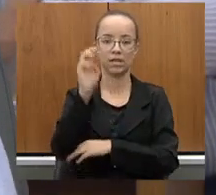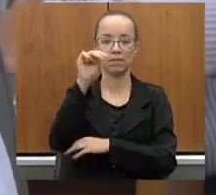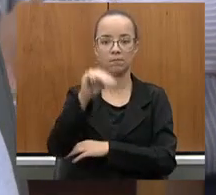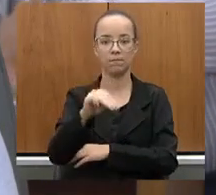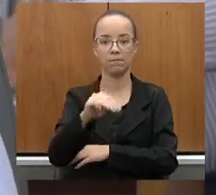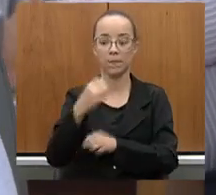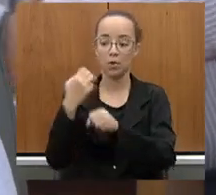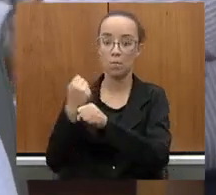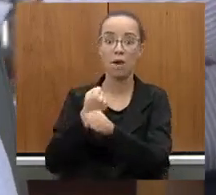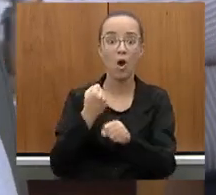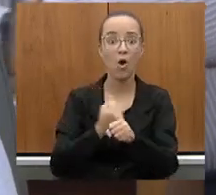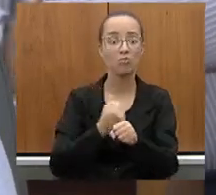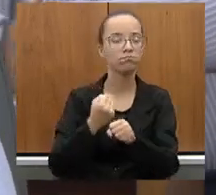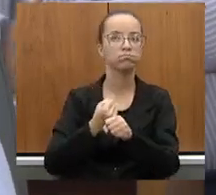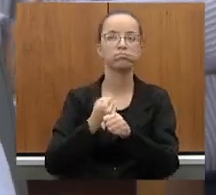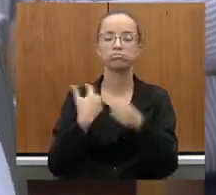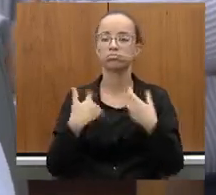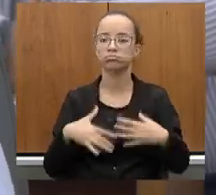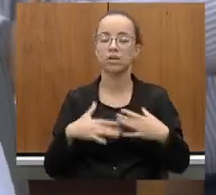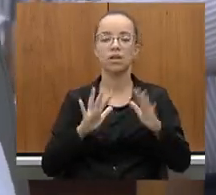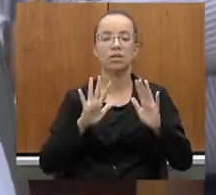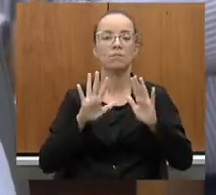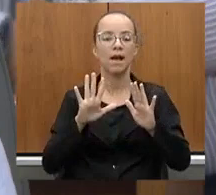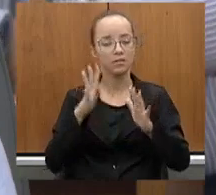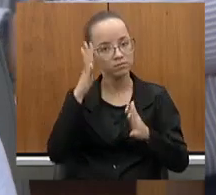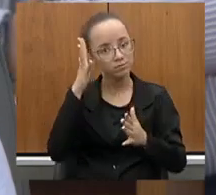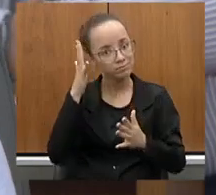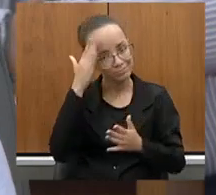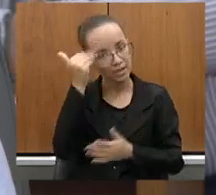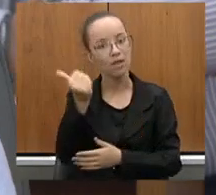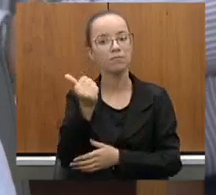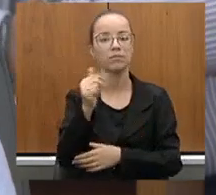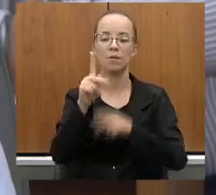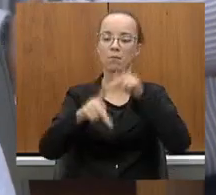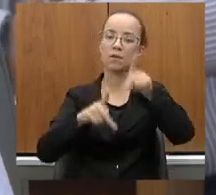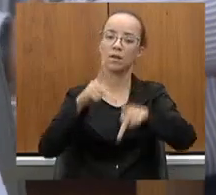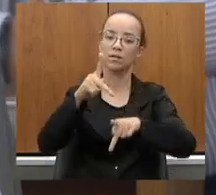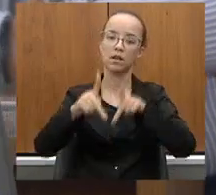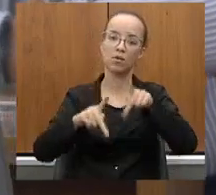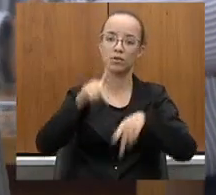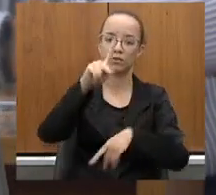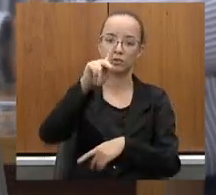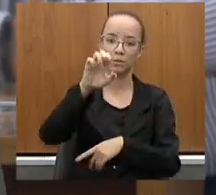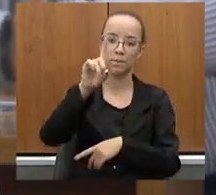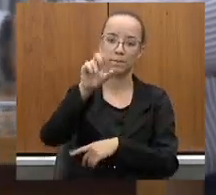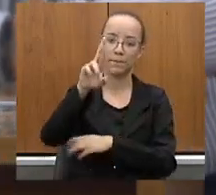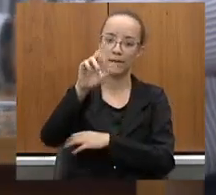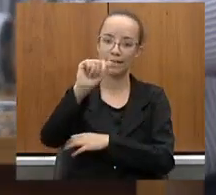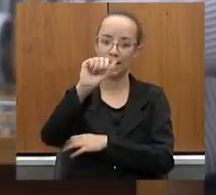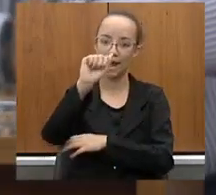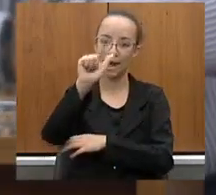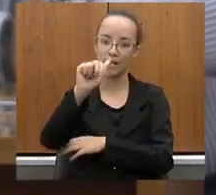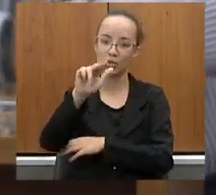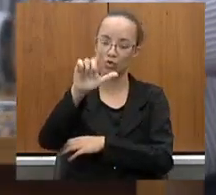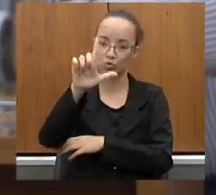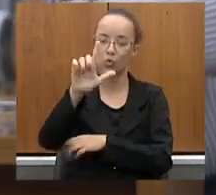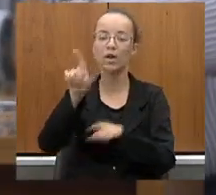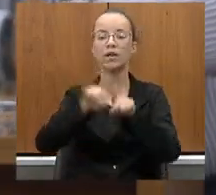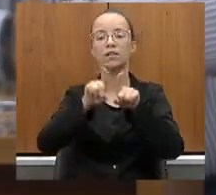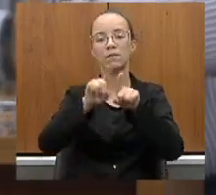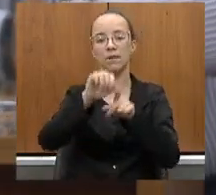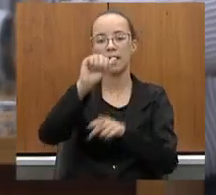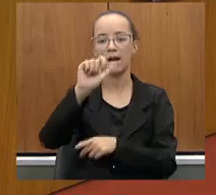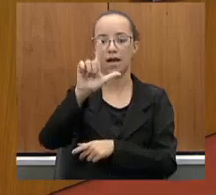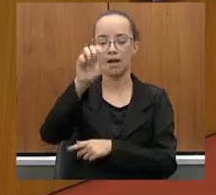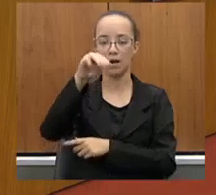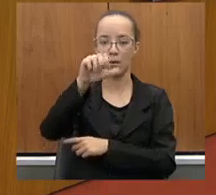uma obra de vulto, mas a gente sabe que a população de Pedra Azul e Almenara precisam. Digo, né? Falou também de Araçói